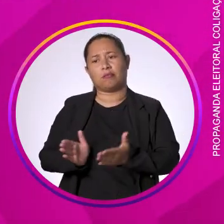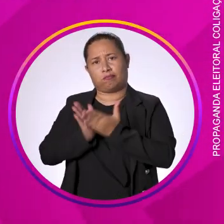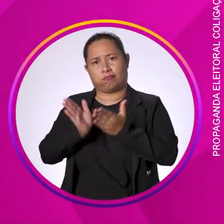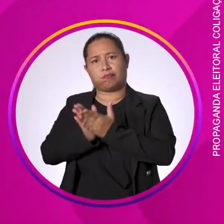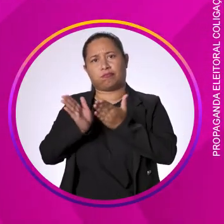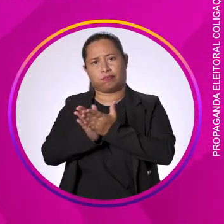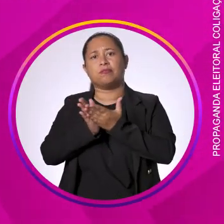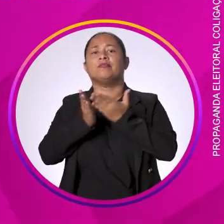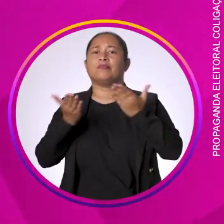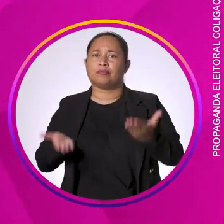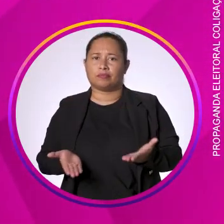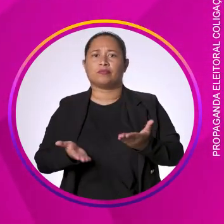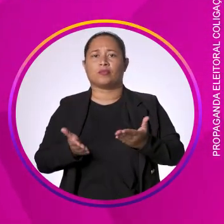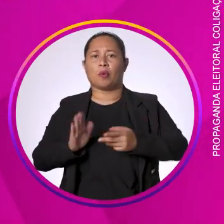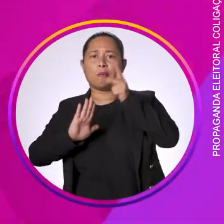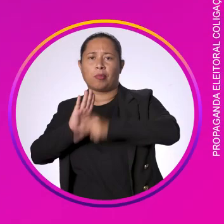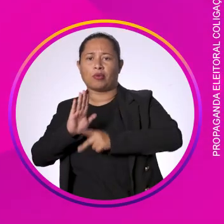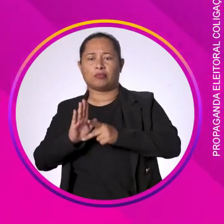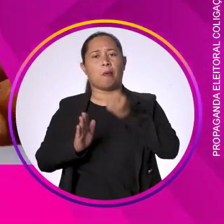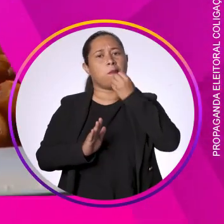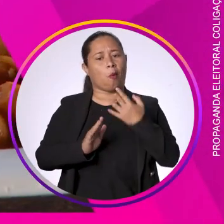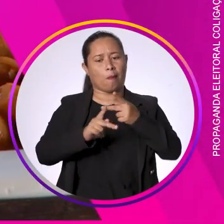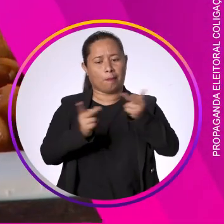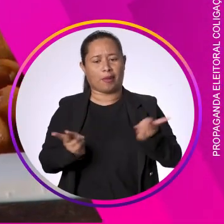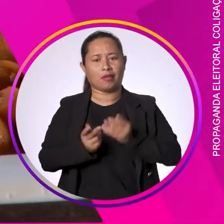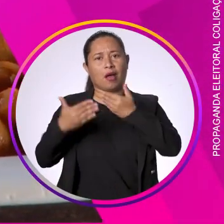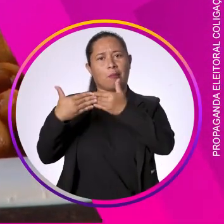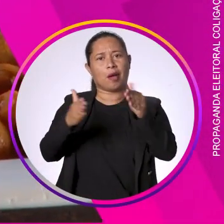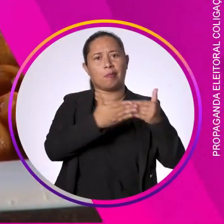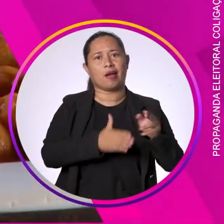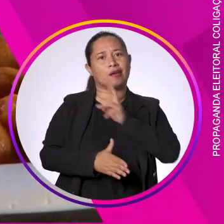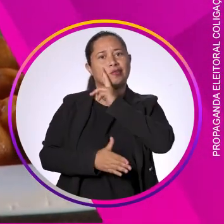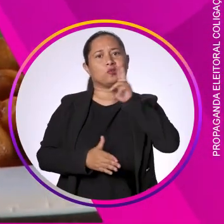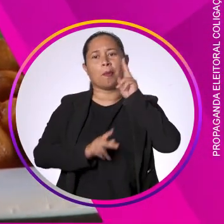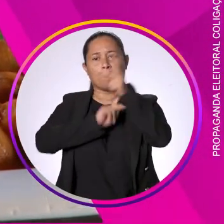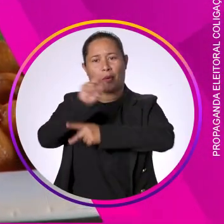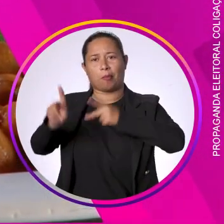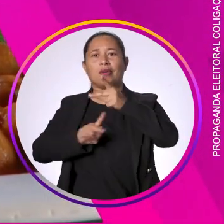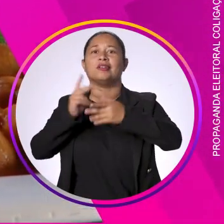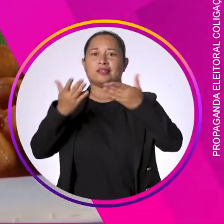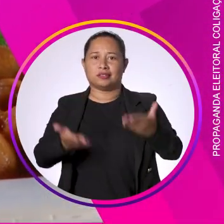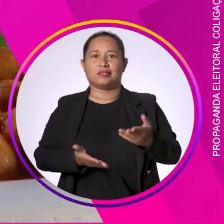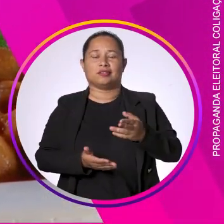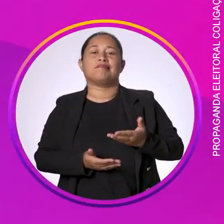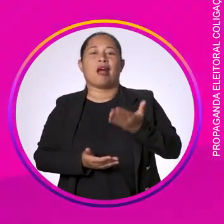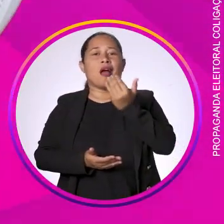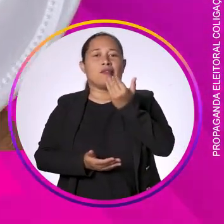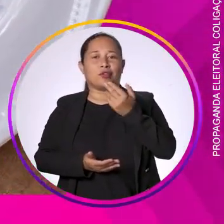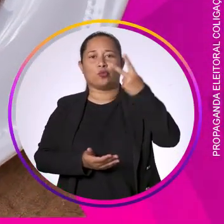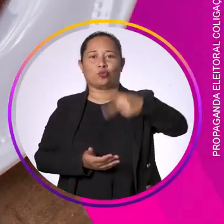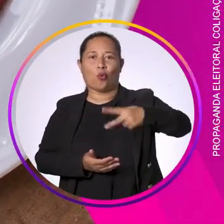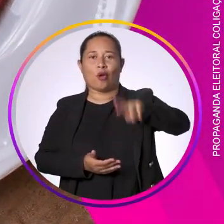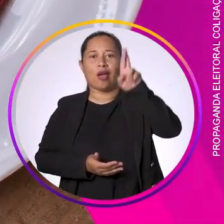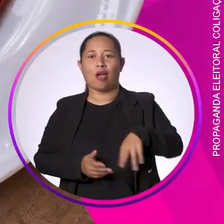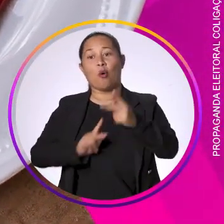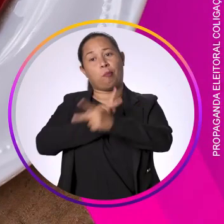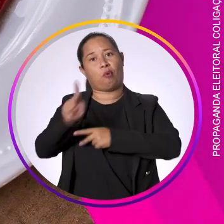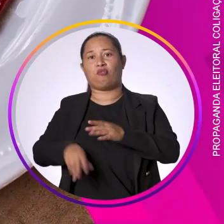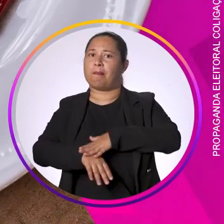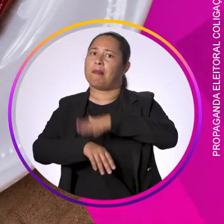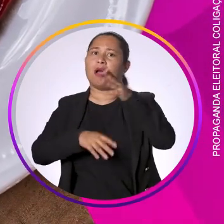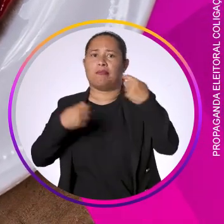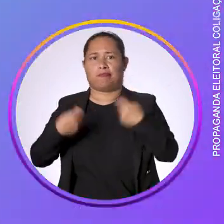mulheres em situação de pobreza. E com o programa Bom Prato, vai abrir restaurantes populares com refeições a 2 reais,